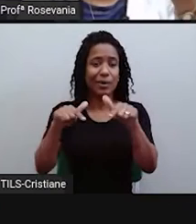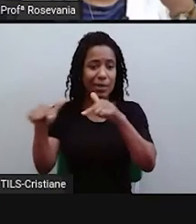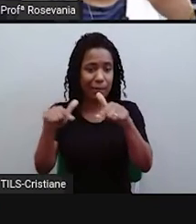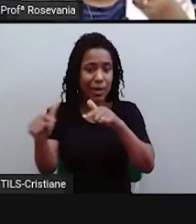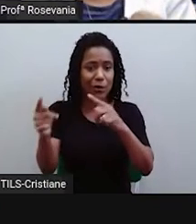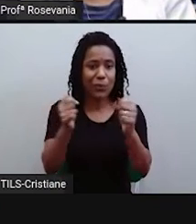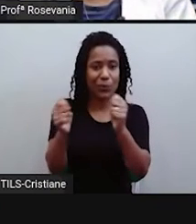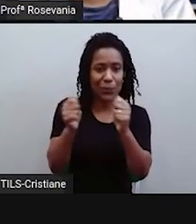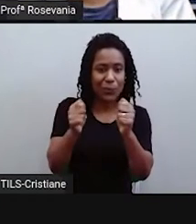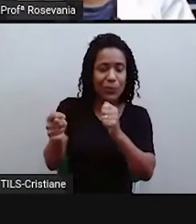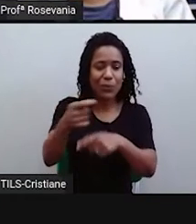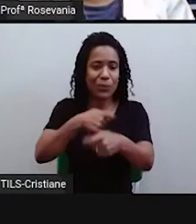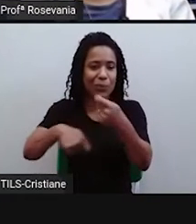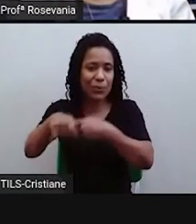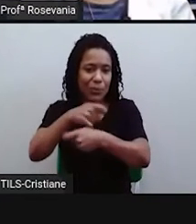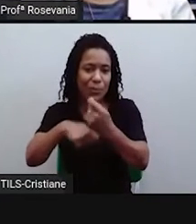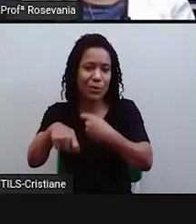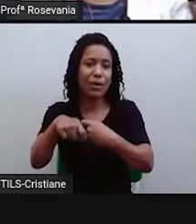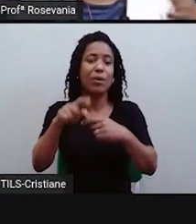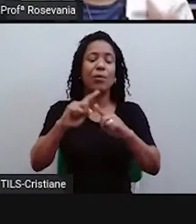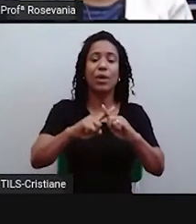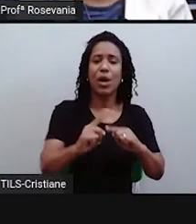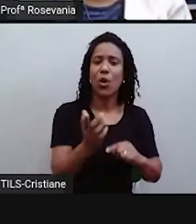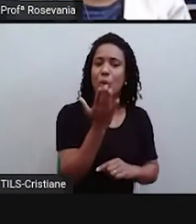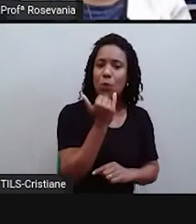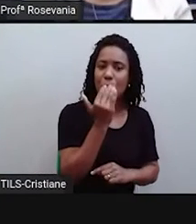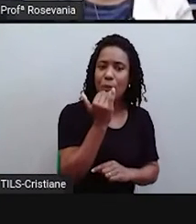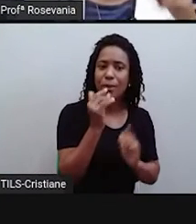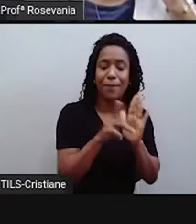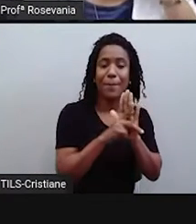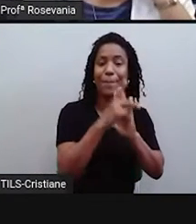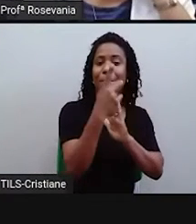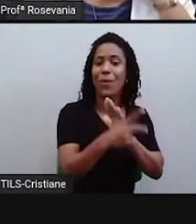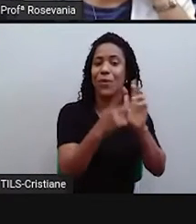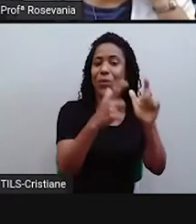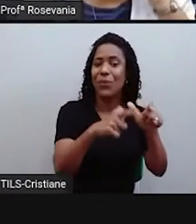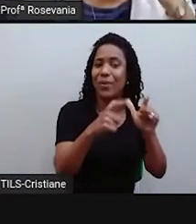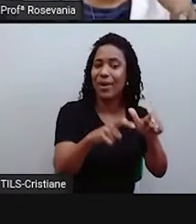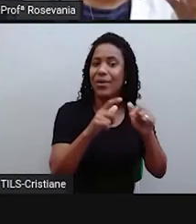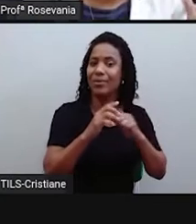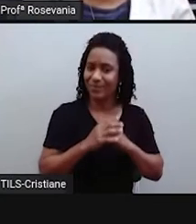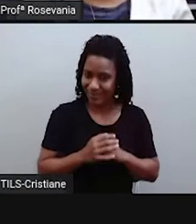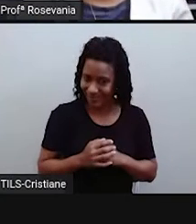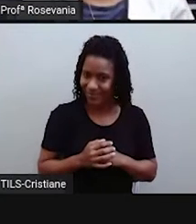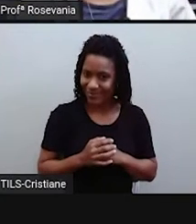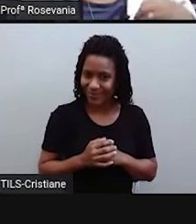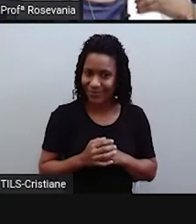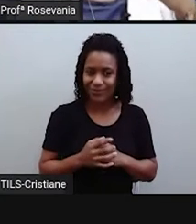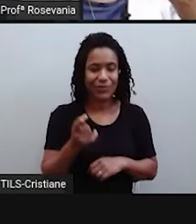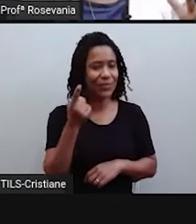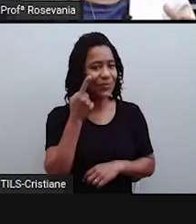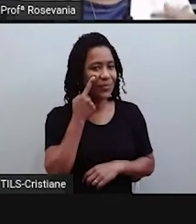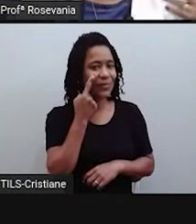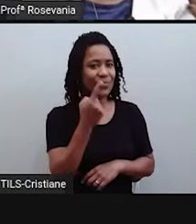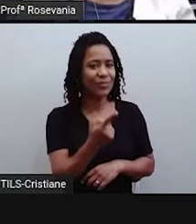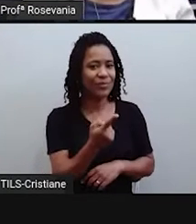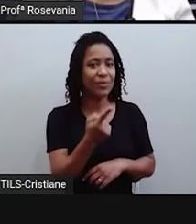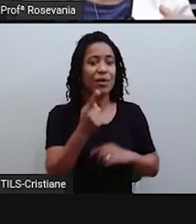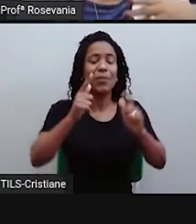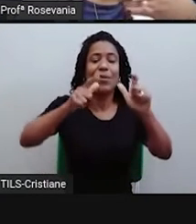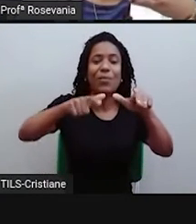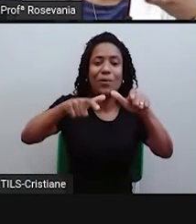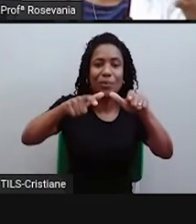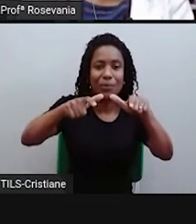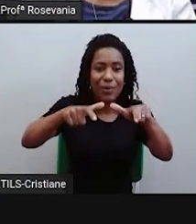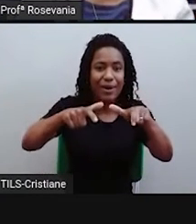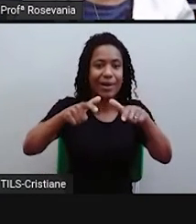típicas, por que que é mais natural aquele espaço, exemplo do próprio Pantanal, né, por que que aquele lugar,